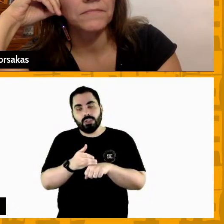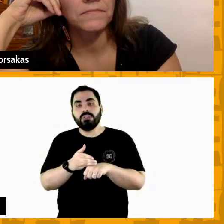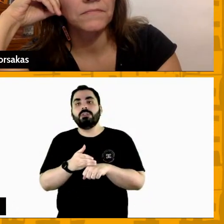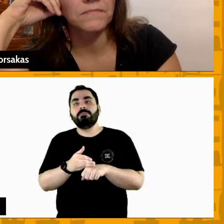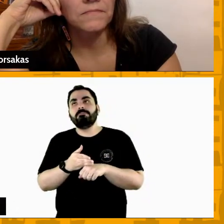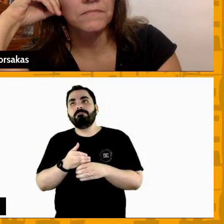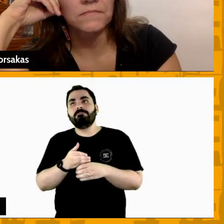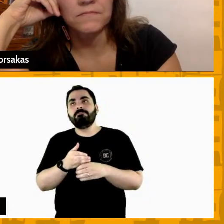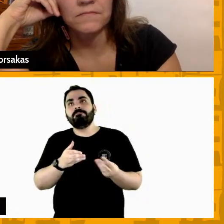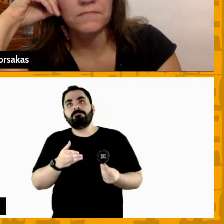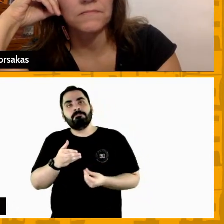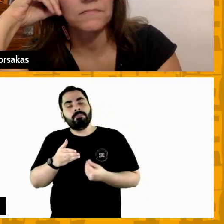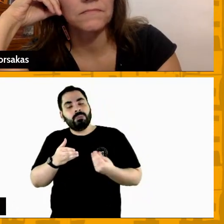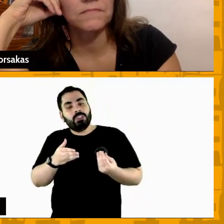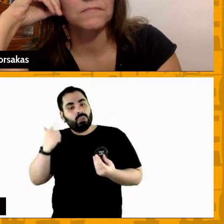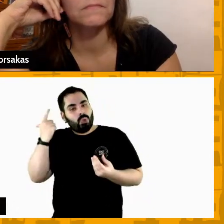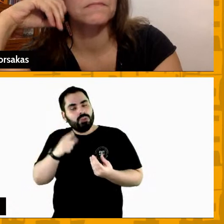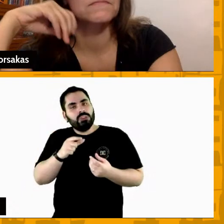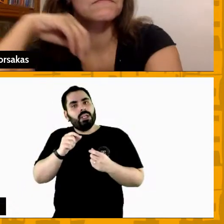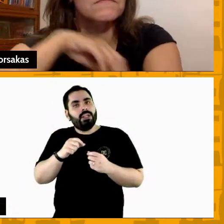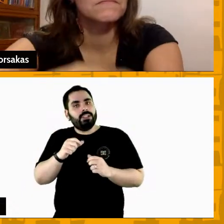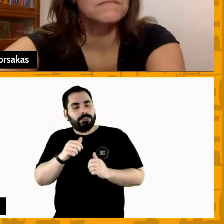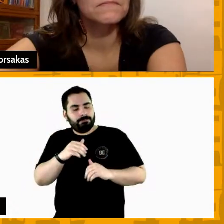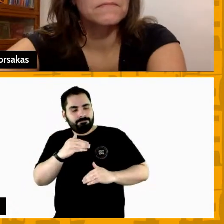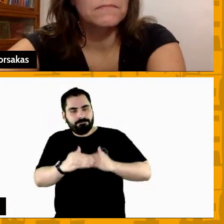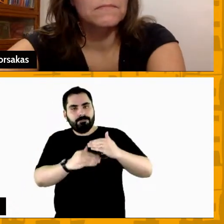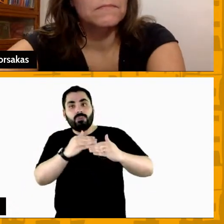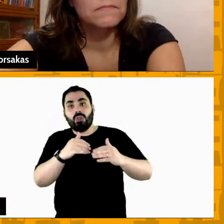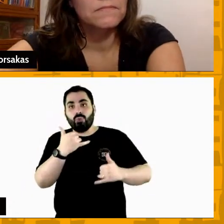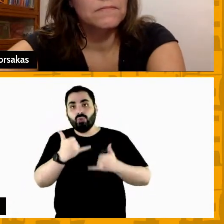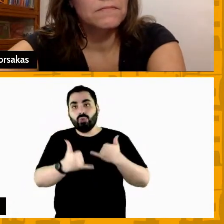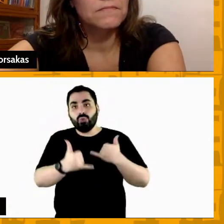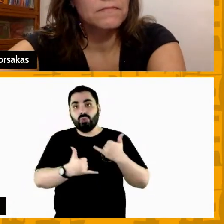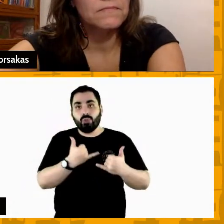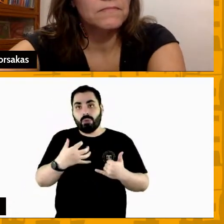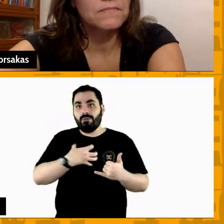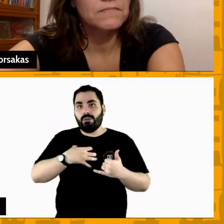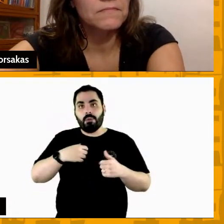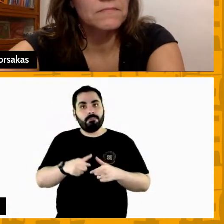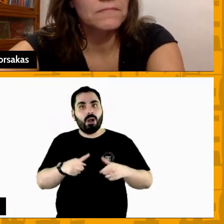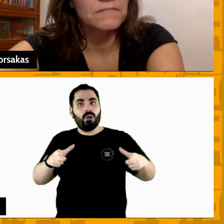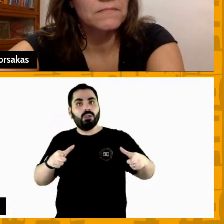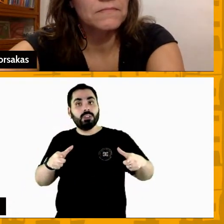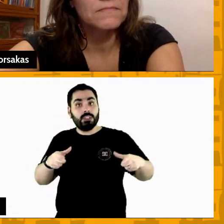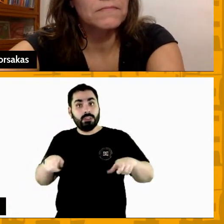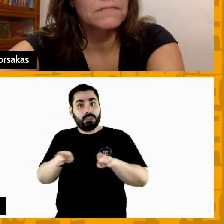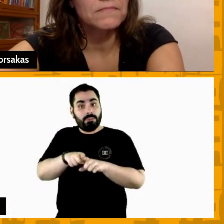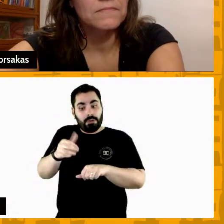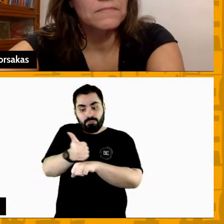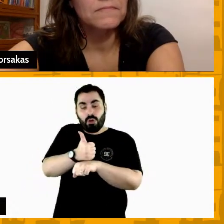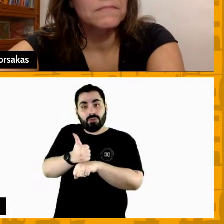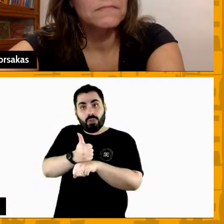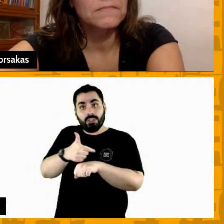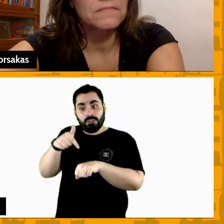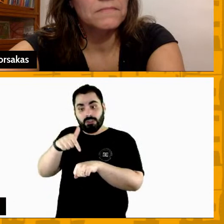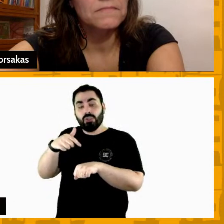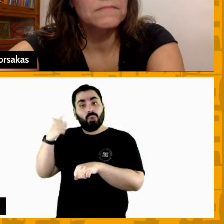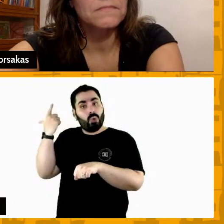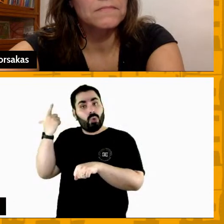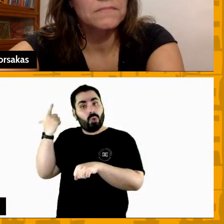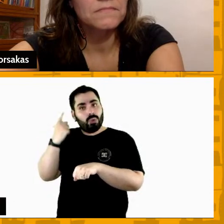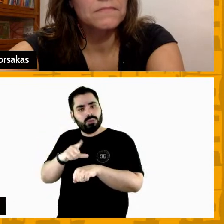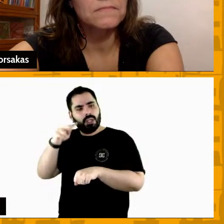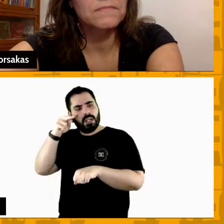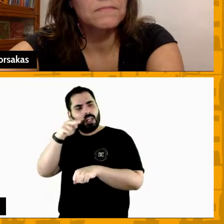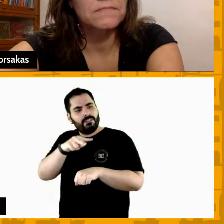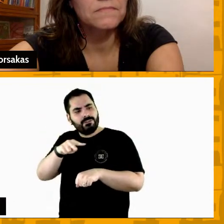o jogo de uma forma mais ampla e com jogadores também que possam vir a ter leitura de jogo e é uma